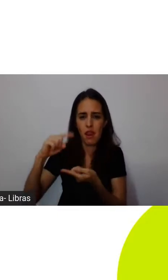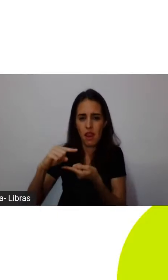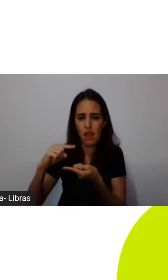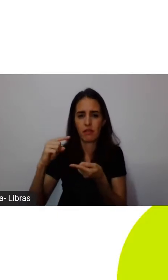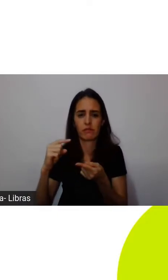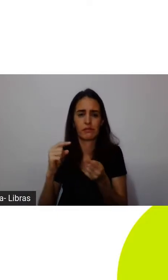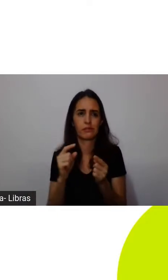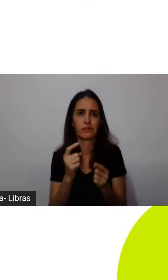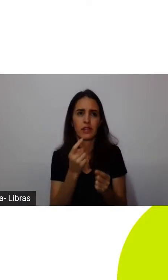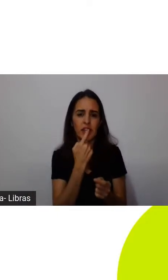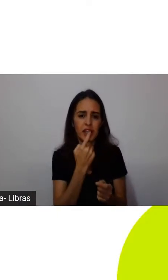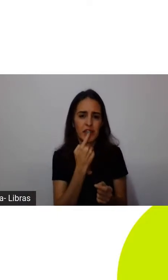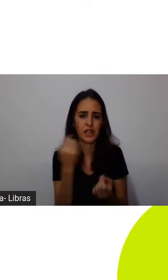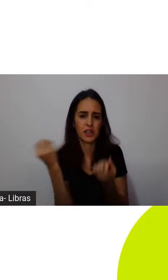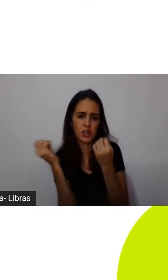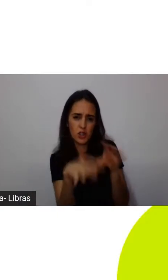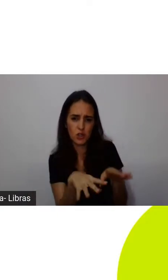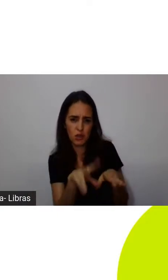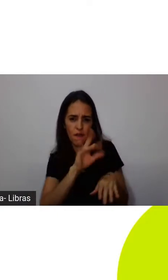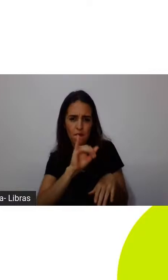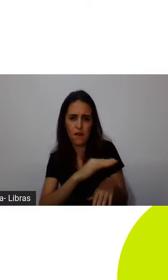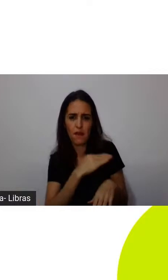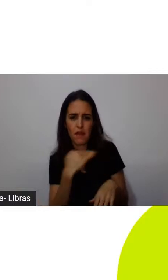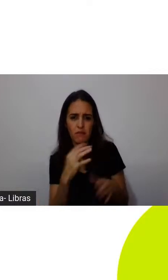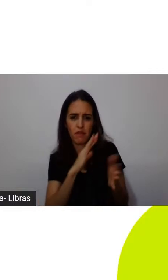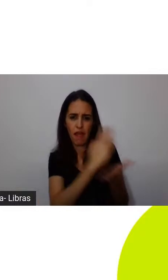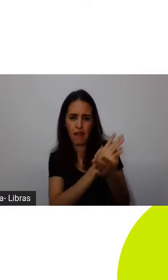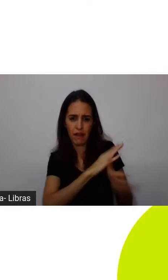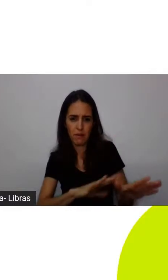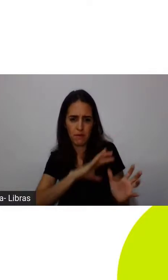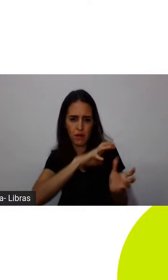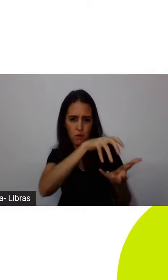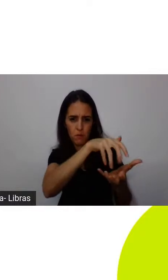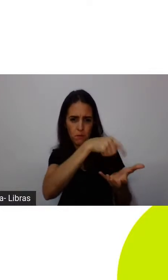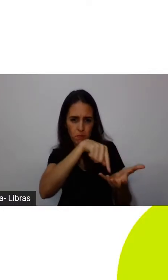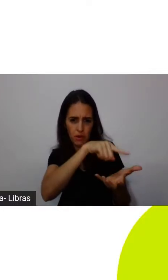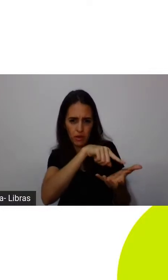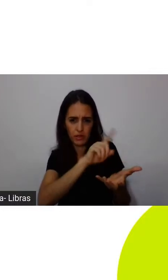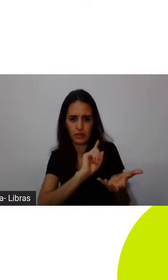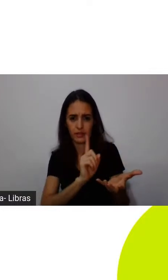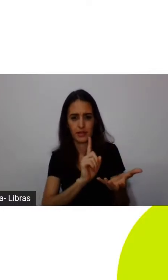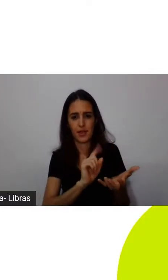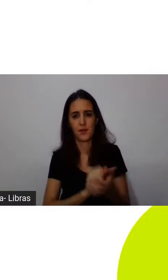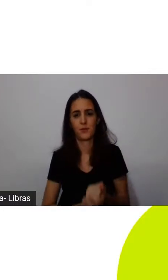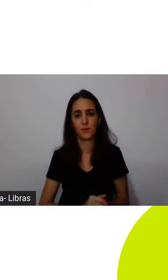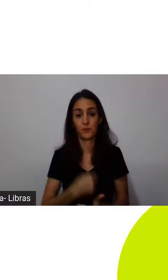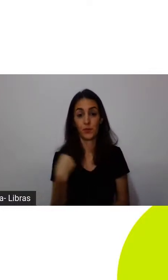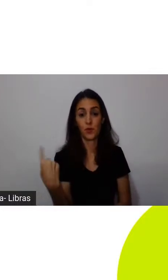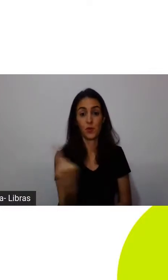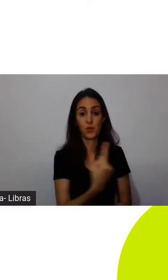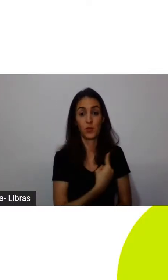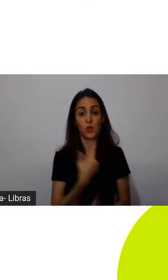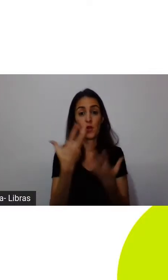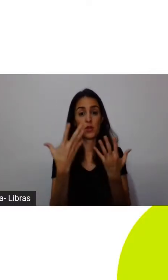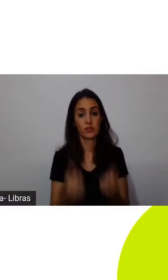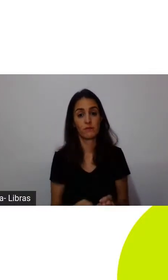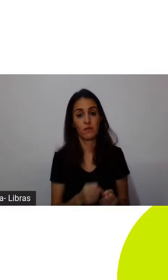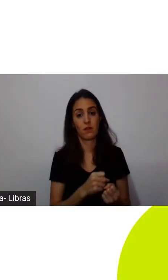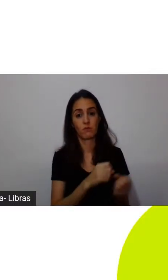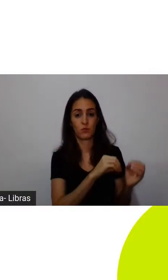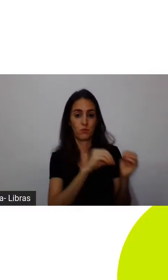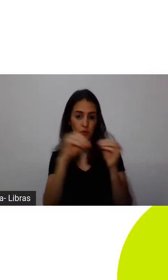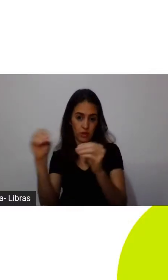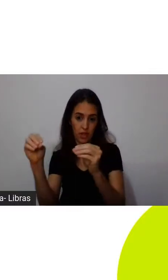o planeta não vai pra lugar nenhum nós vamos nós estamos indo embora empacotem suas